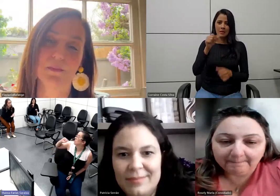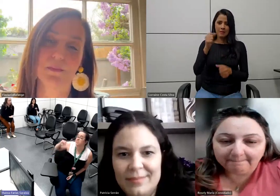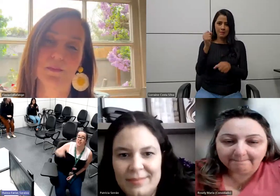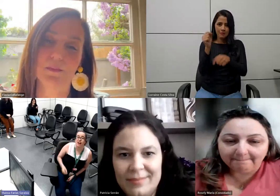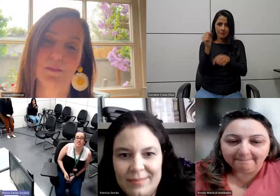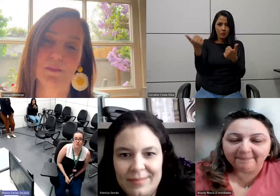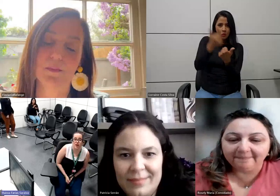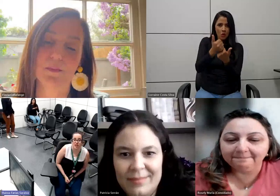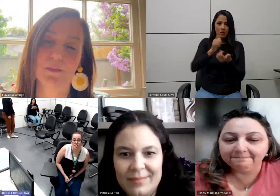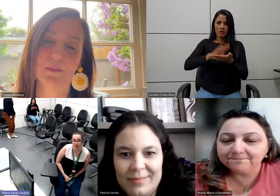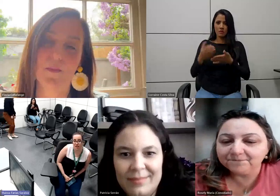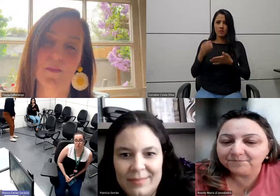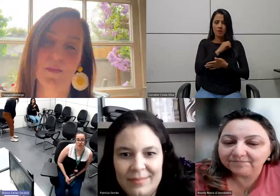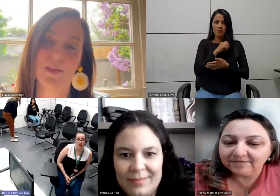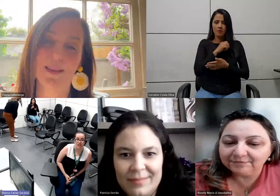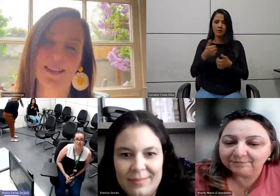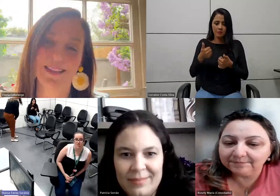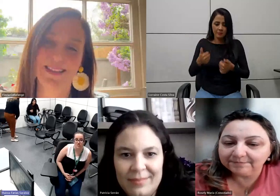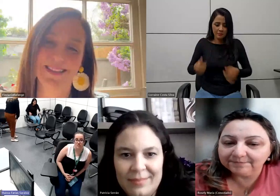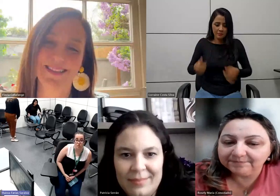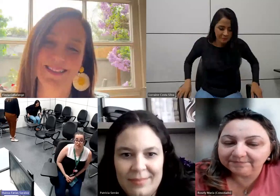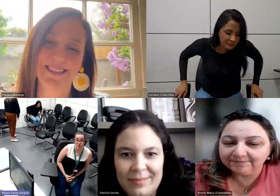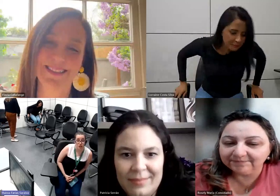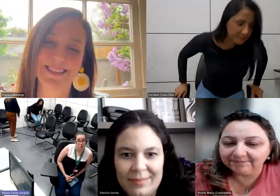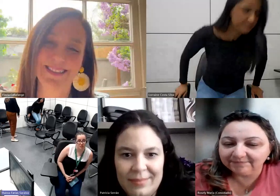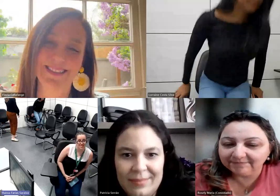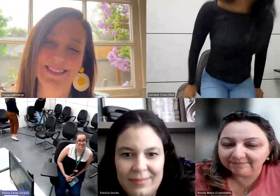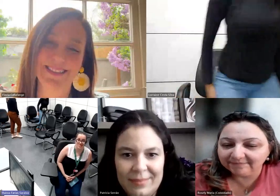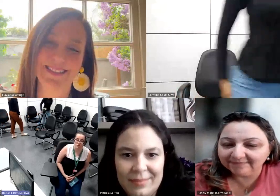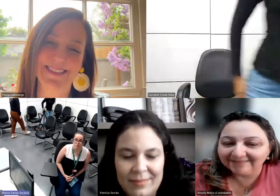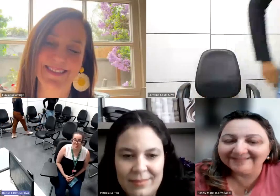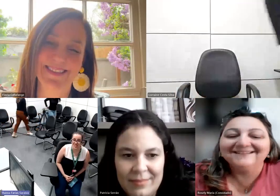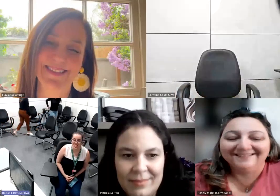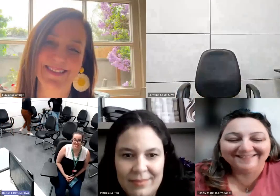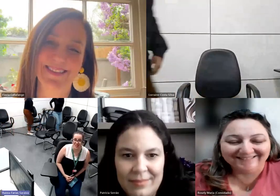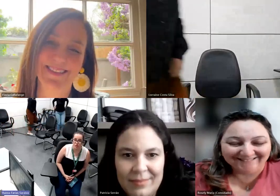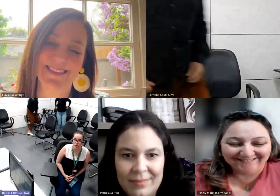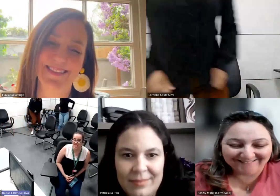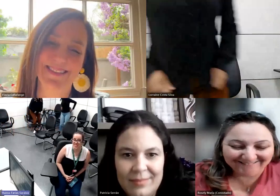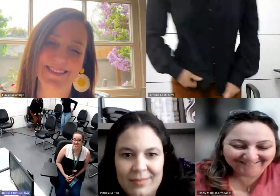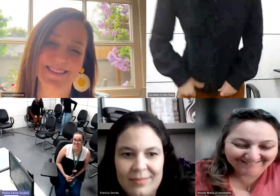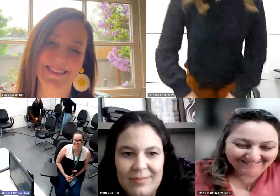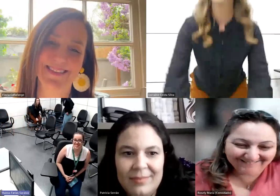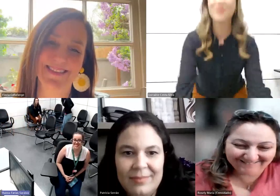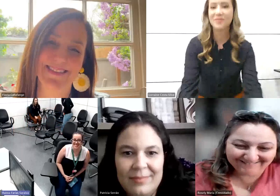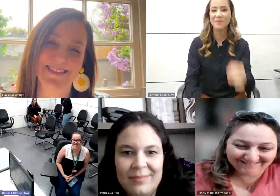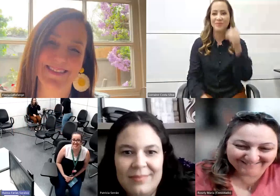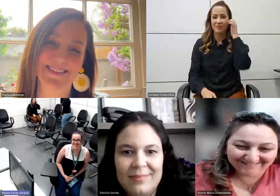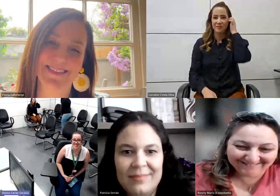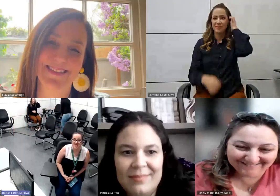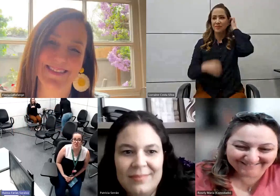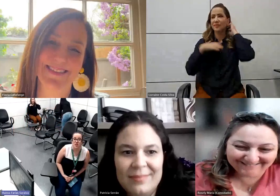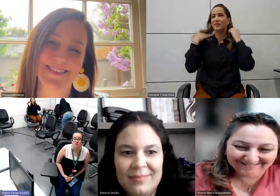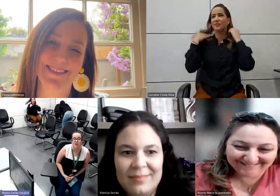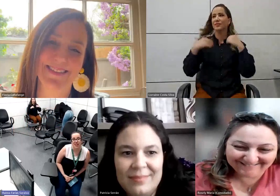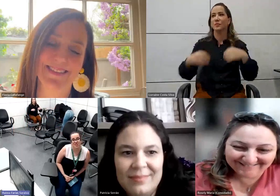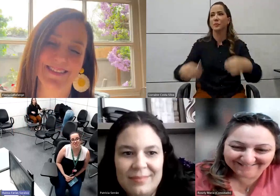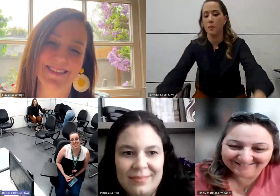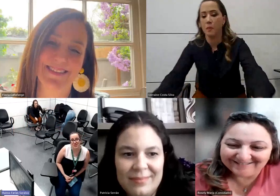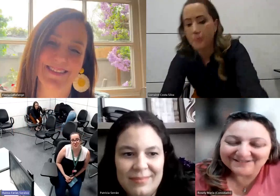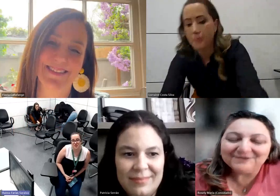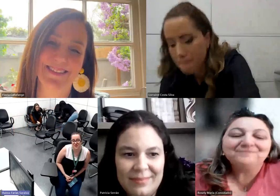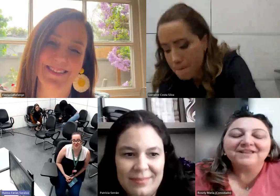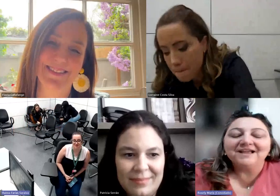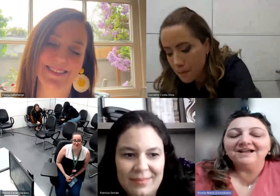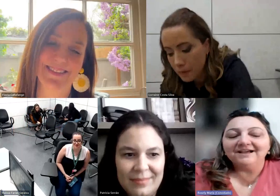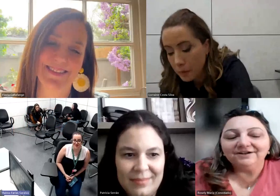vai aqui alternar as nossas meninas de livros, para vocês descansarem um pouquinho. Vai